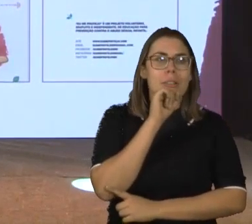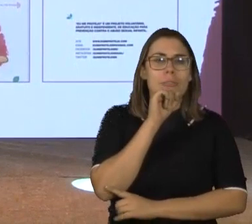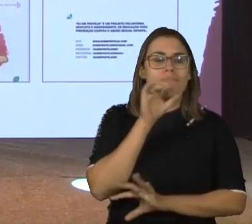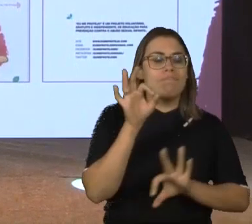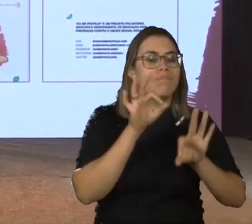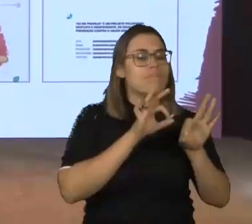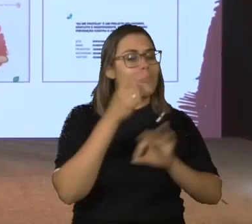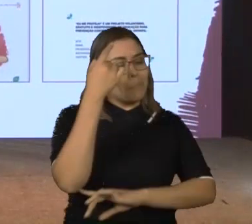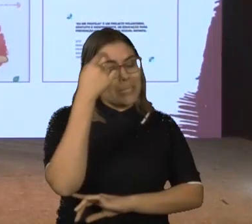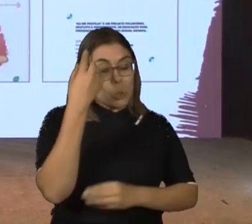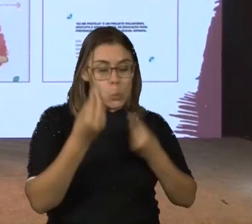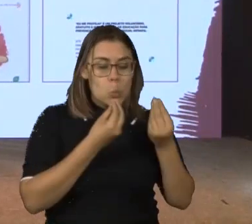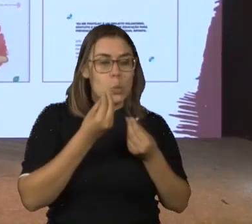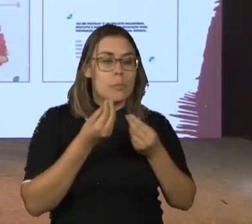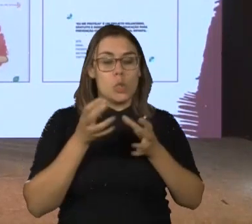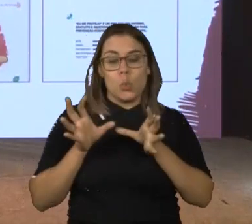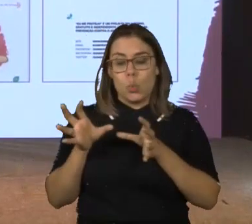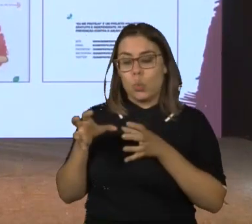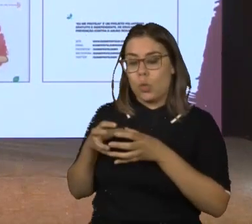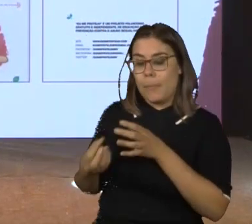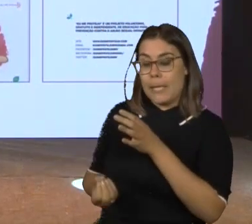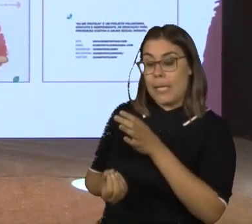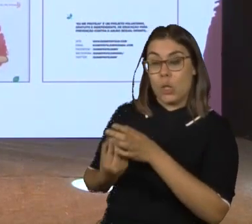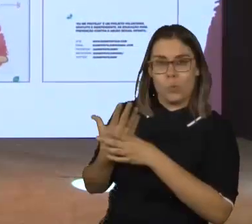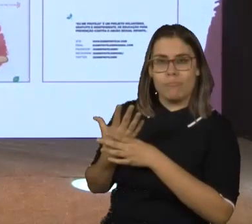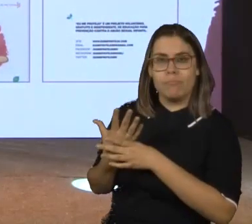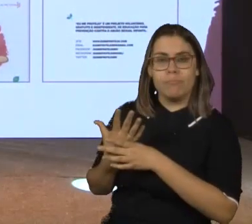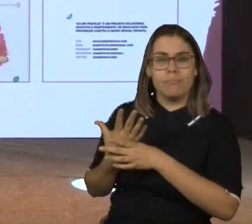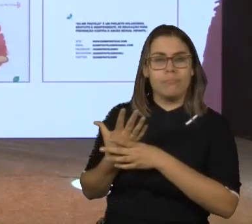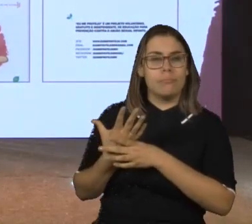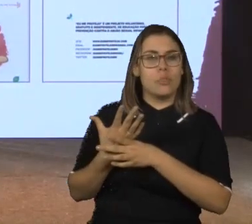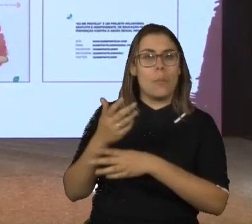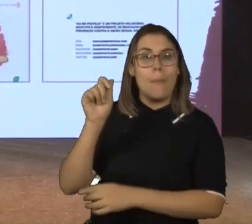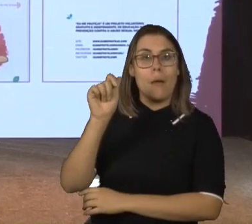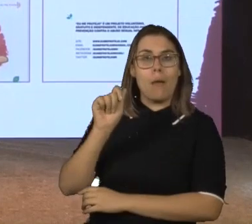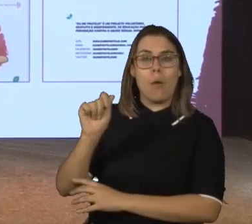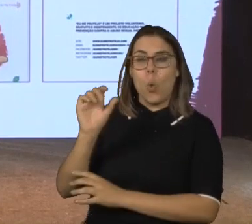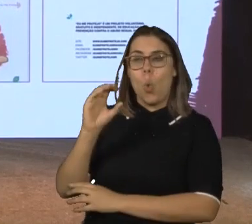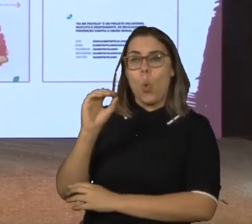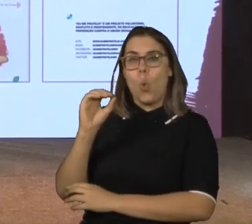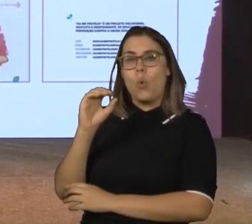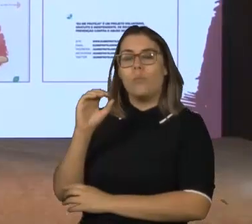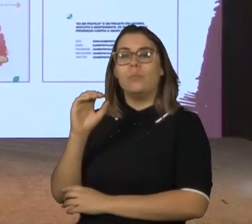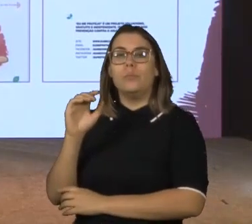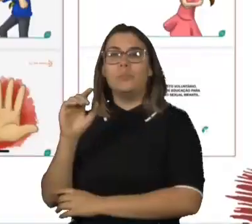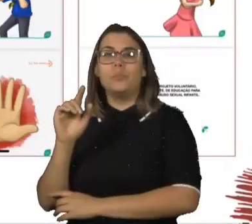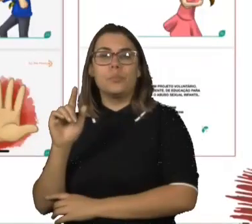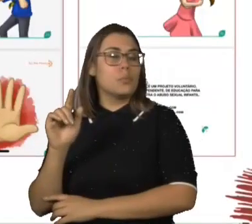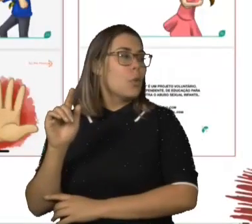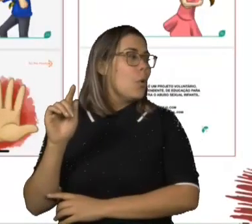profissionais, pessoas, e eu estou dentro dele, uma honra enorme, e criou-se, então, uma cartilha,